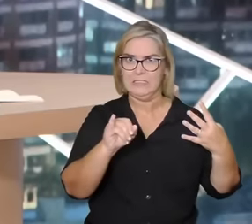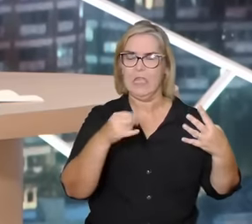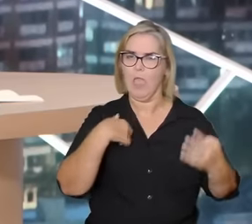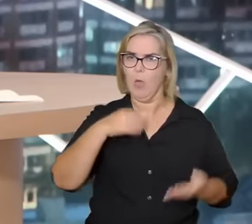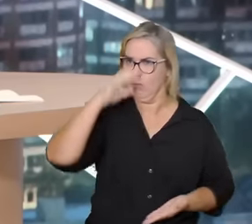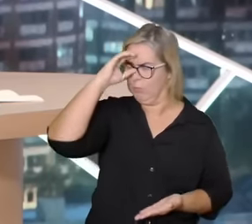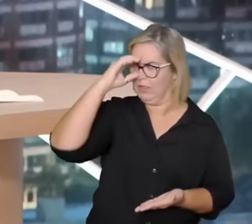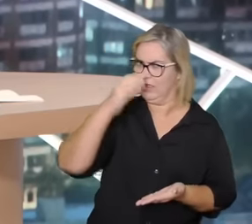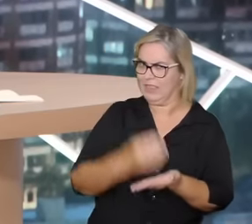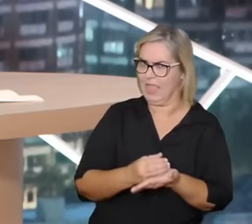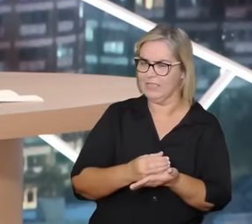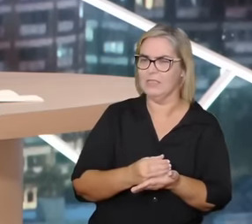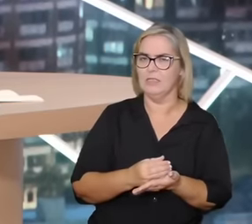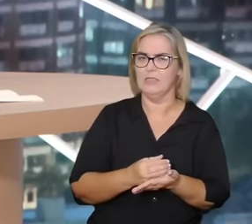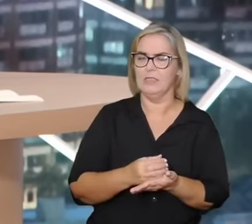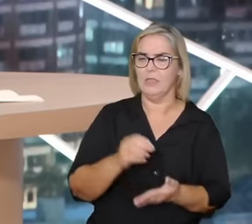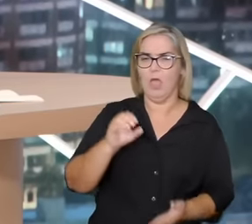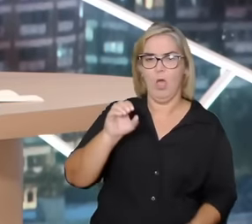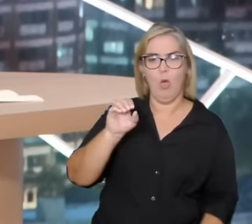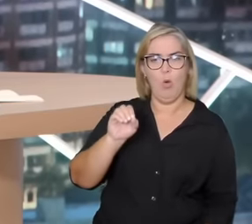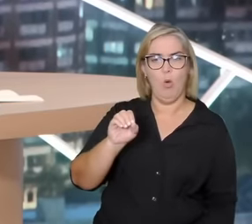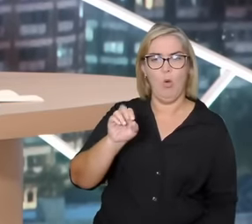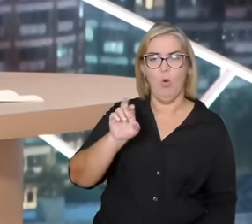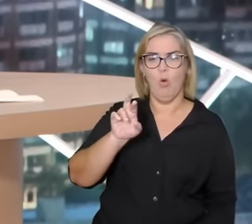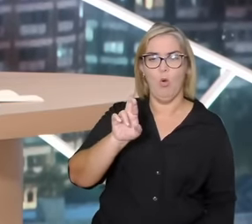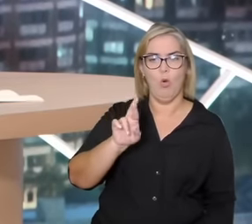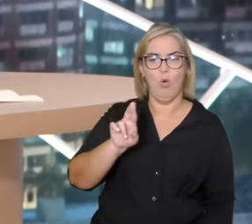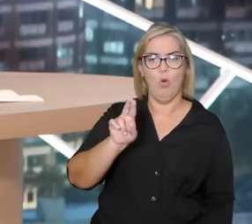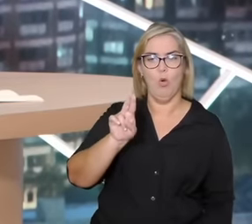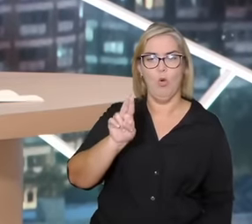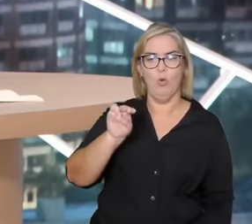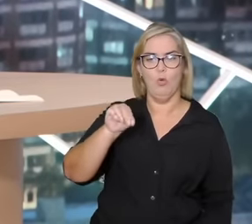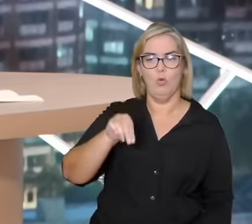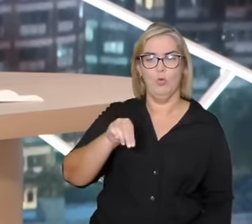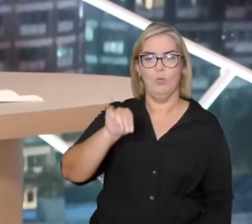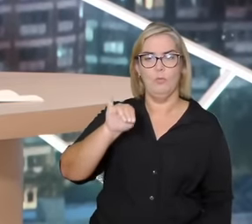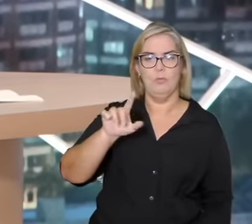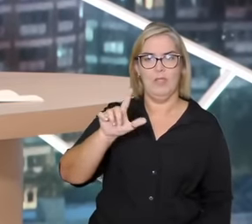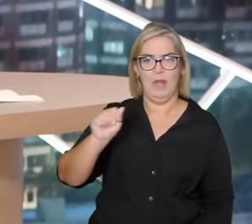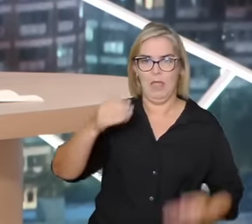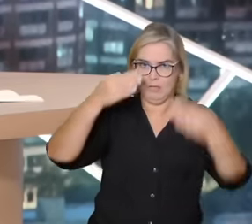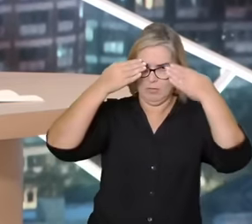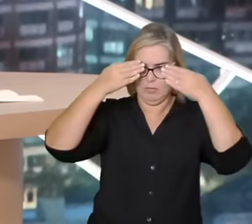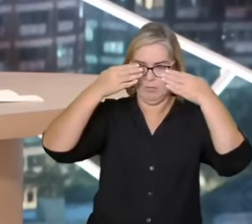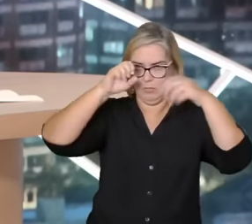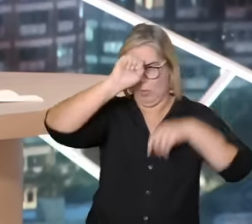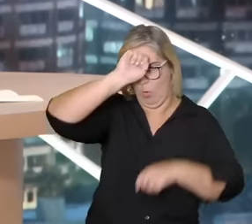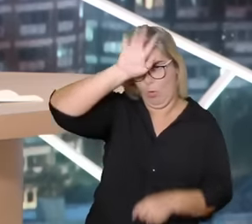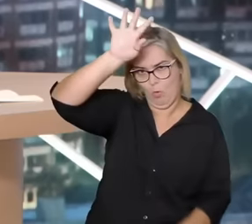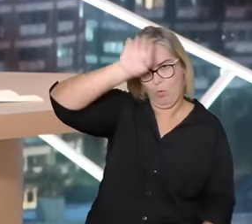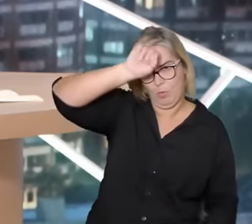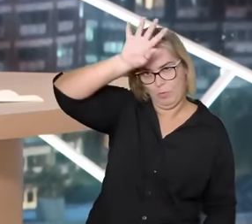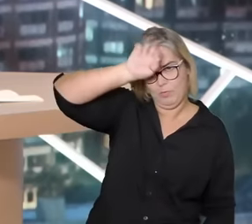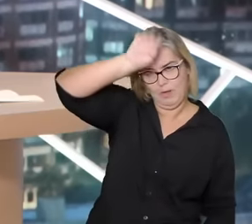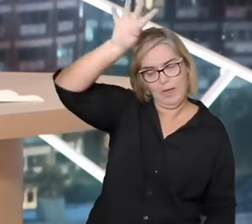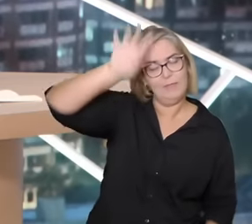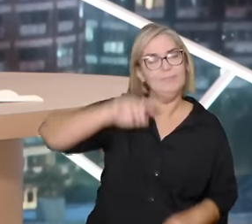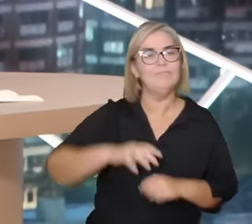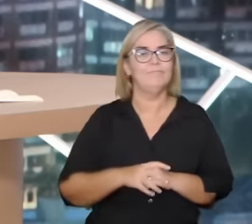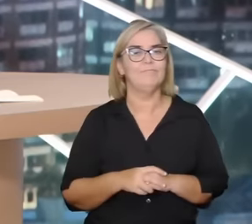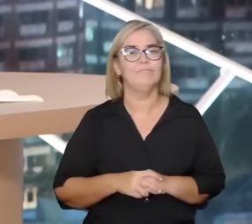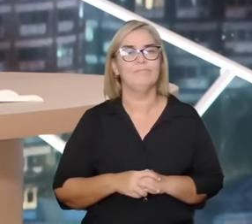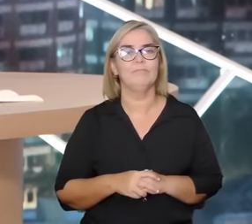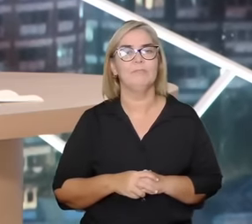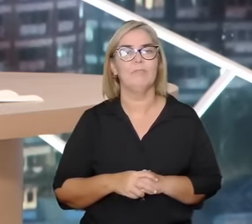urumilar tem uma tese que parece muito com o que a gente fala em neurociência hoje na neurociência a gente tem falado por exemplo